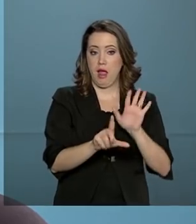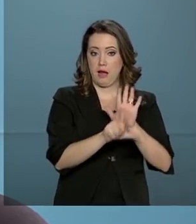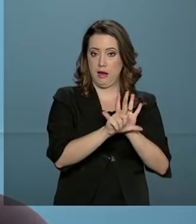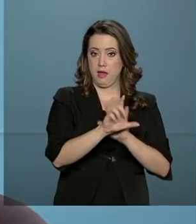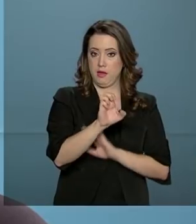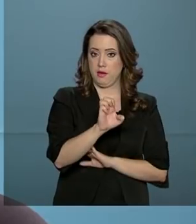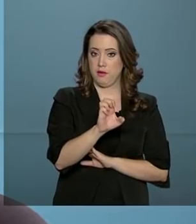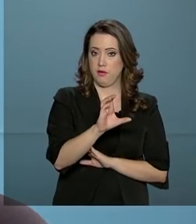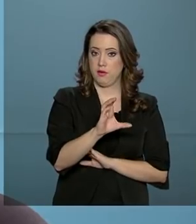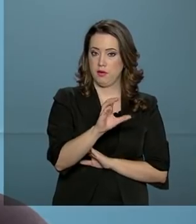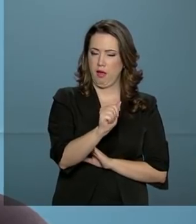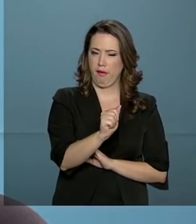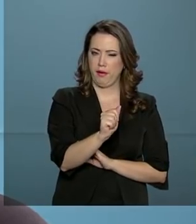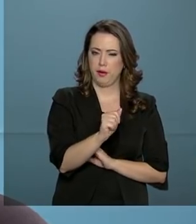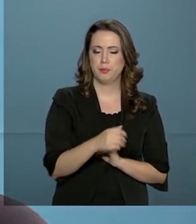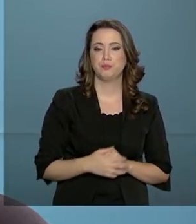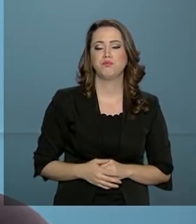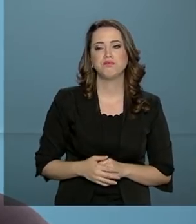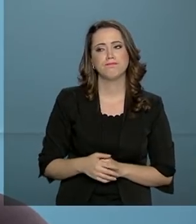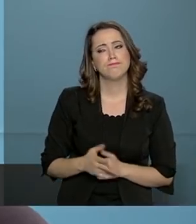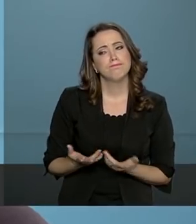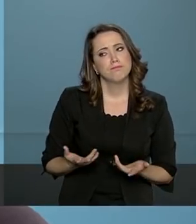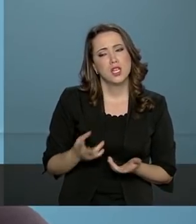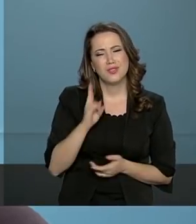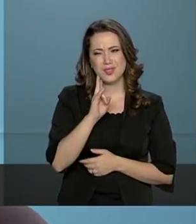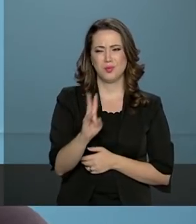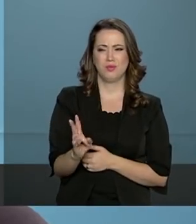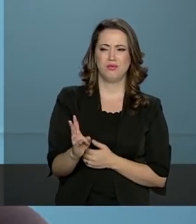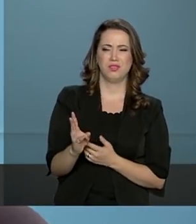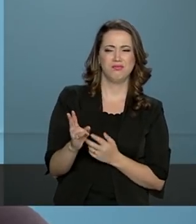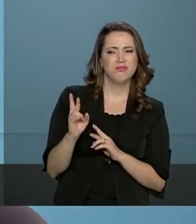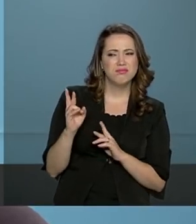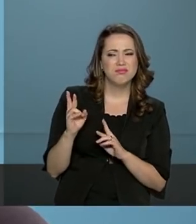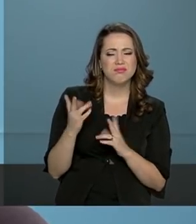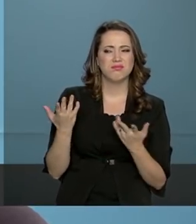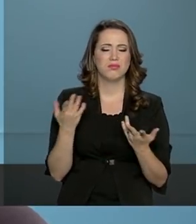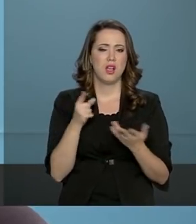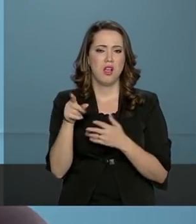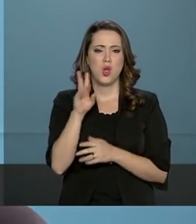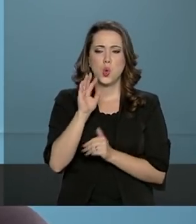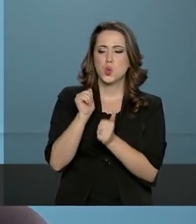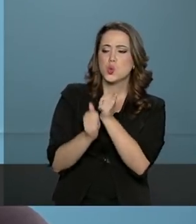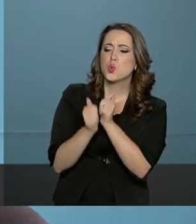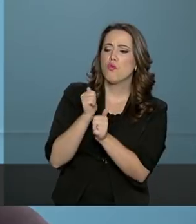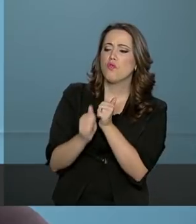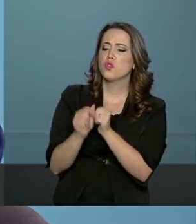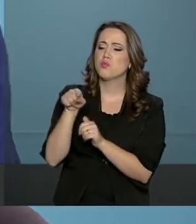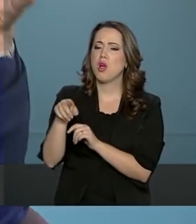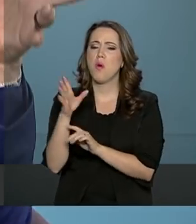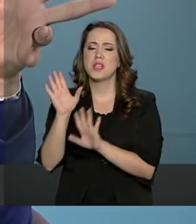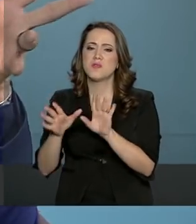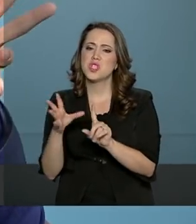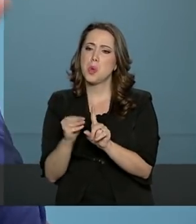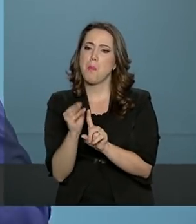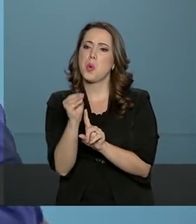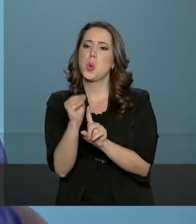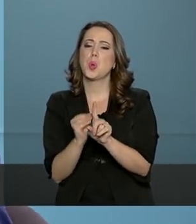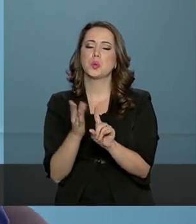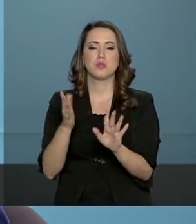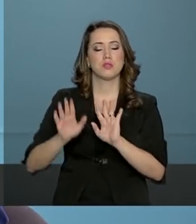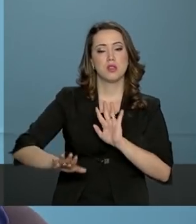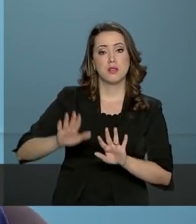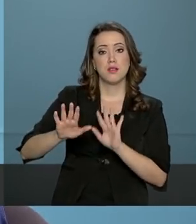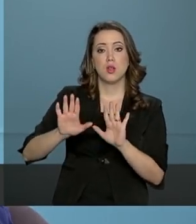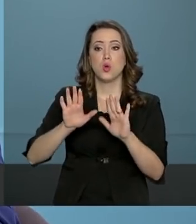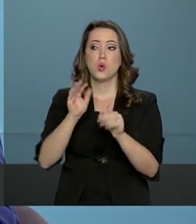gente sempre desconfiou que tinha alguma coisa acontecendo, porque a gente sempre ouviu falar, uma escolinha de futebol tem um abuso, um alojamento está acontecendo isso,